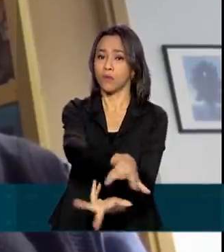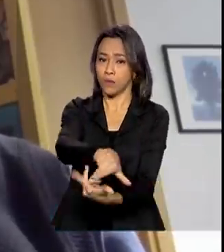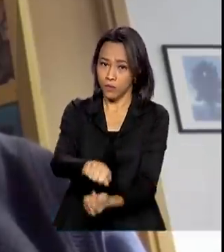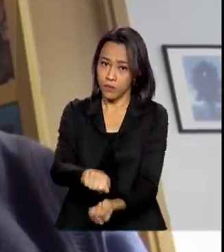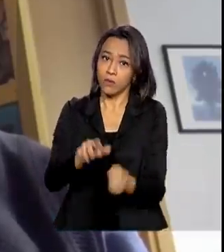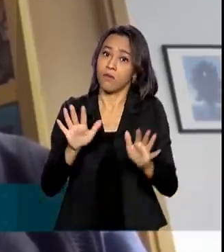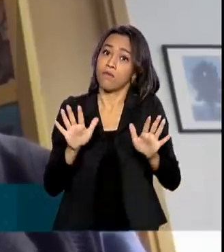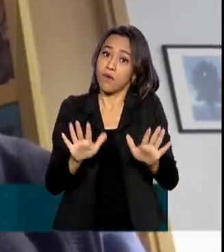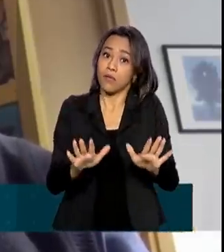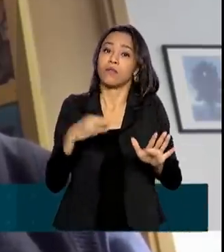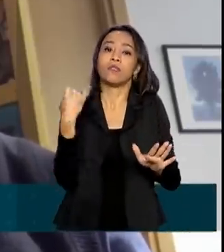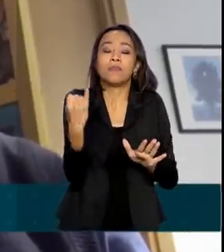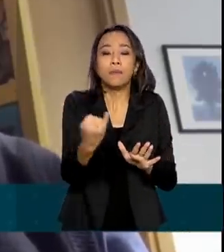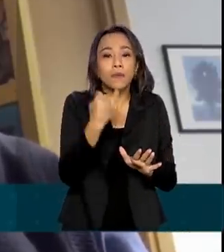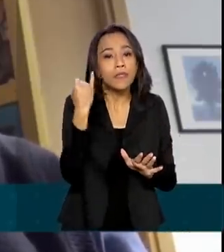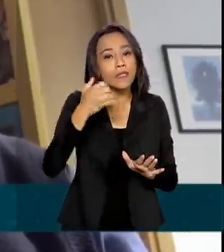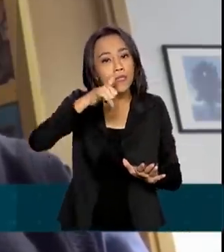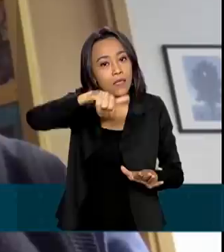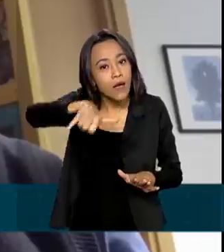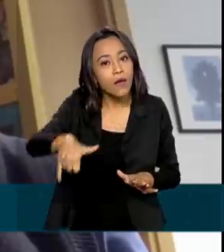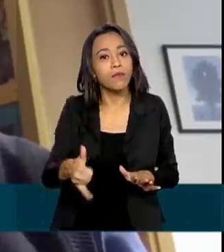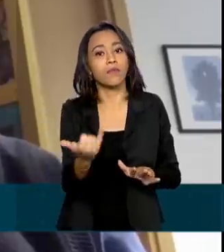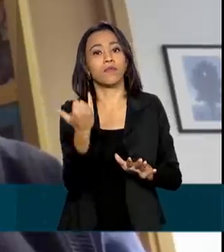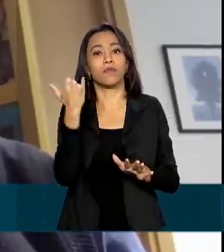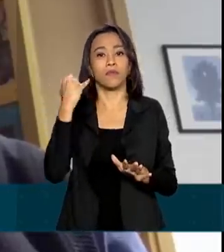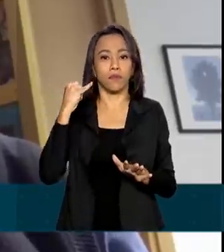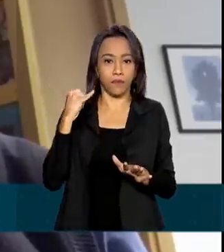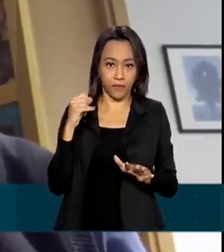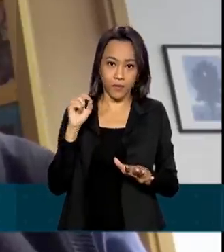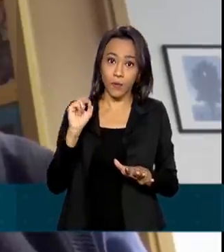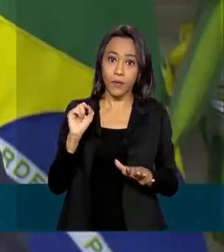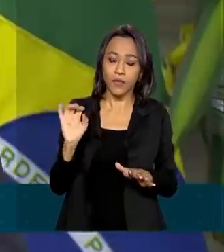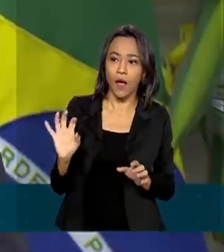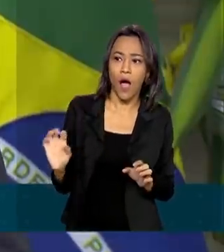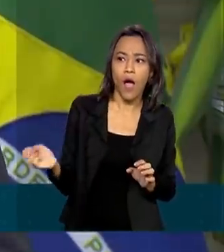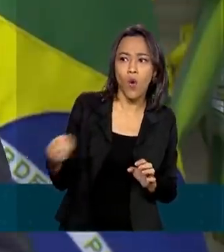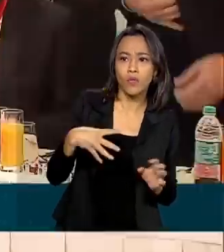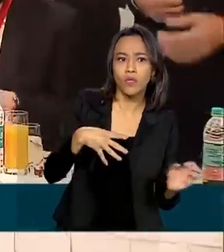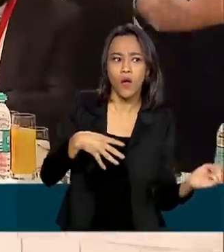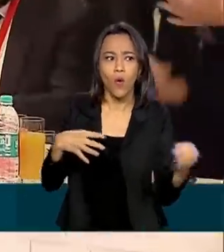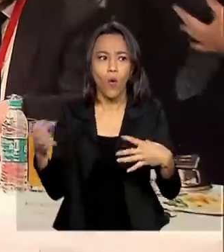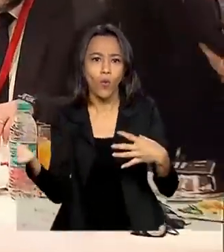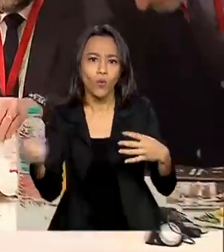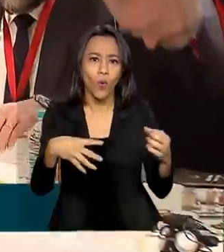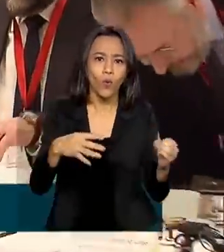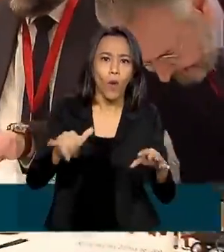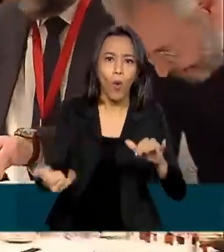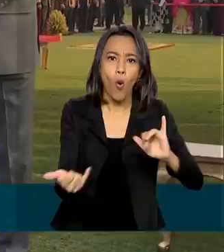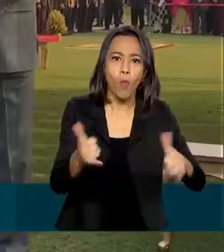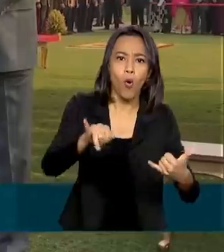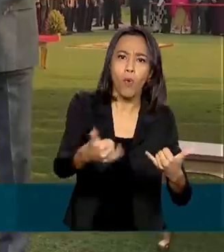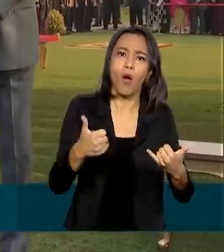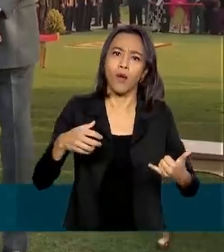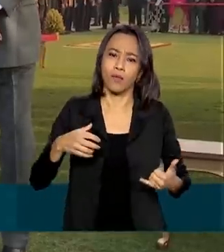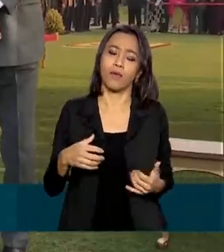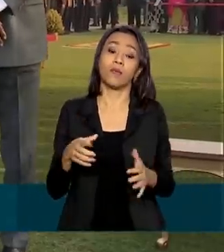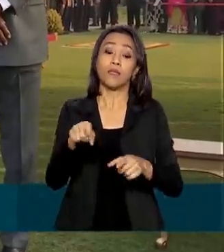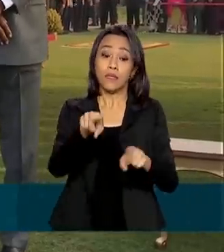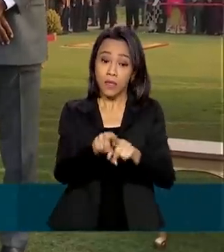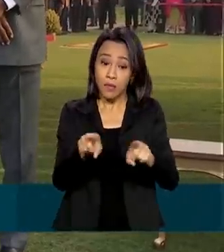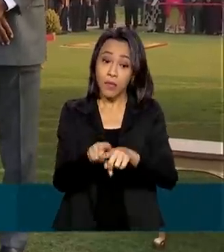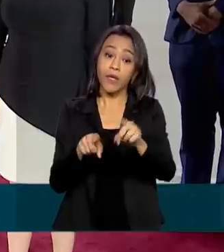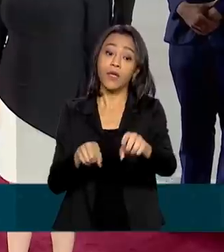necessário que se aproveite esse momento as oportunidades que estão surgindo. Nos últimos meses, o Brasil também assinou acordos